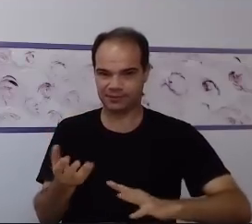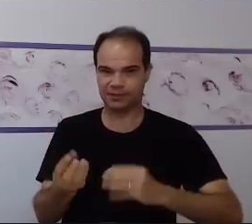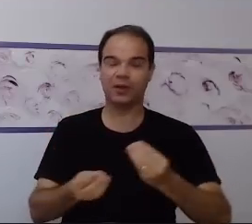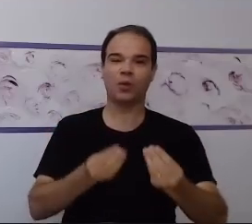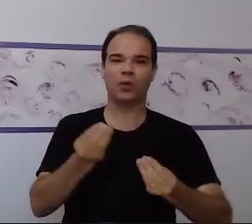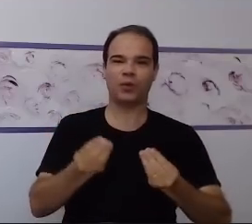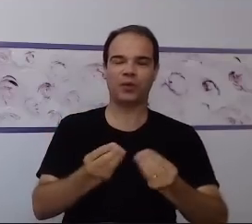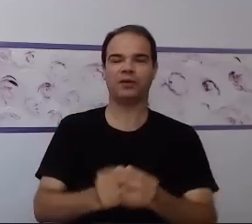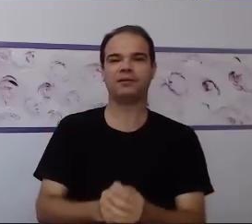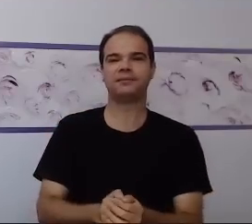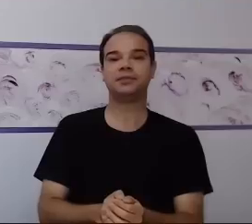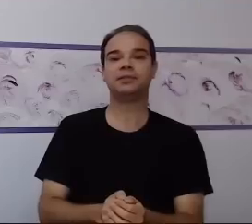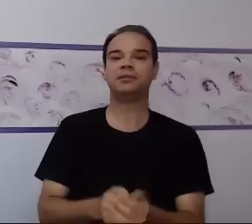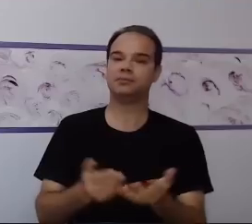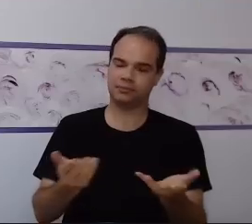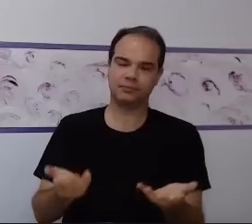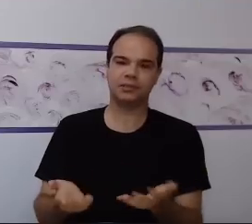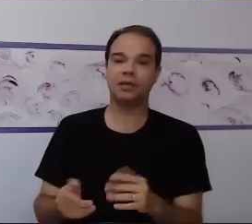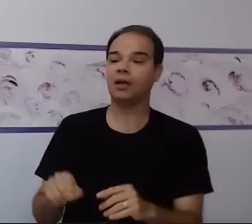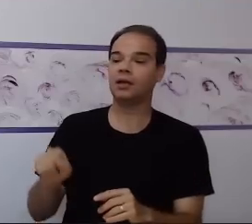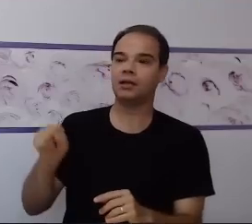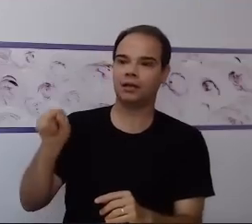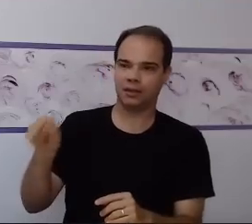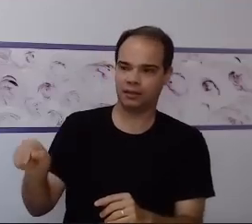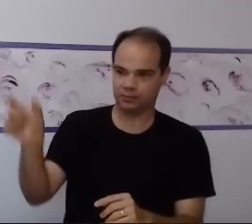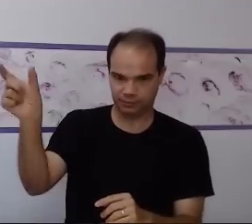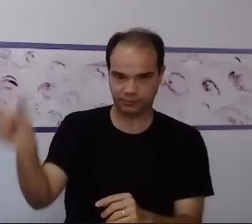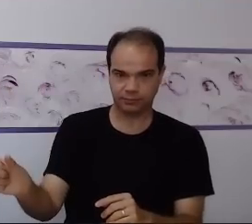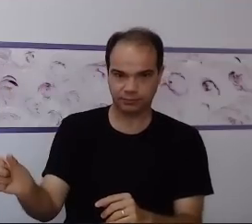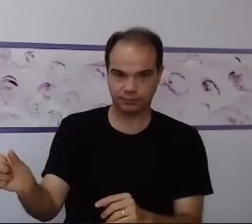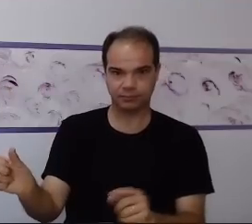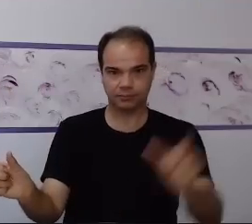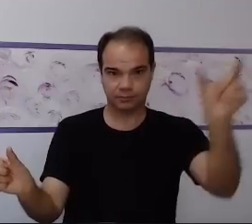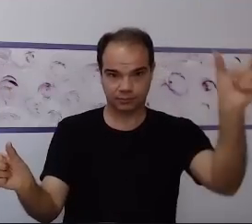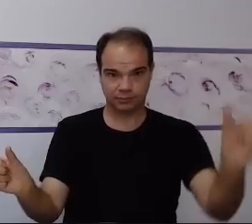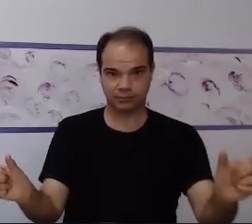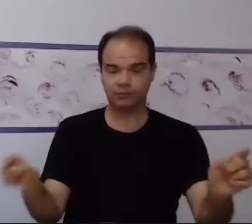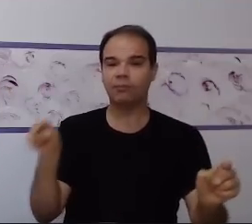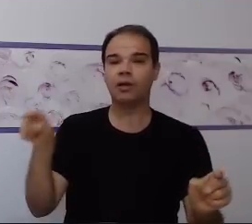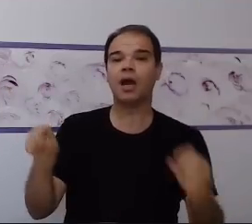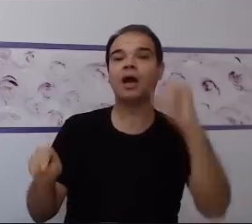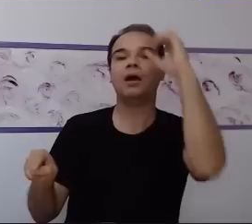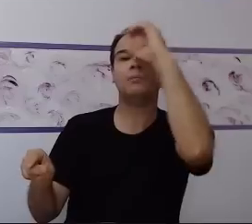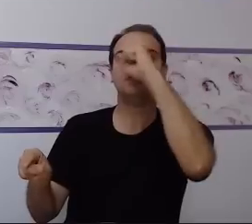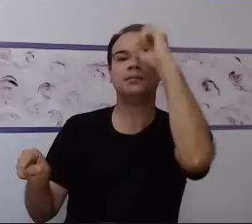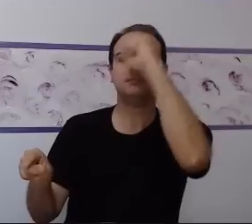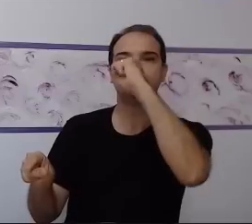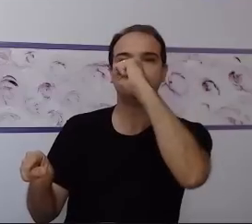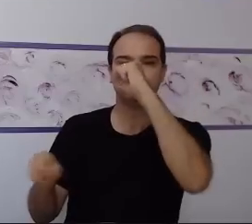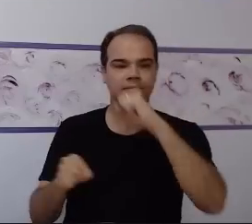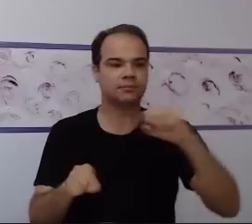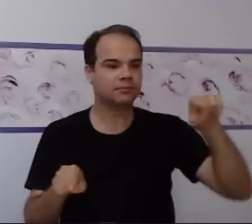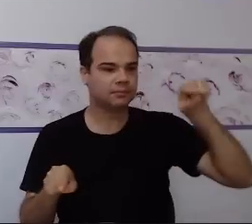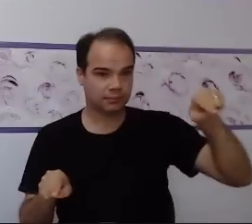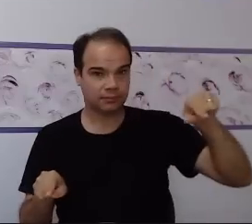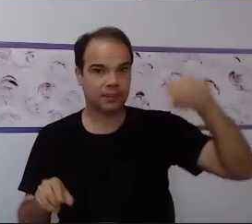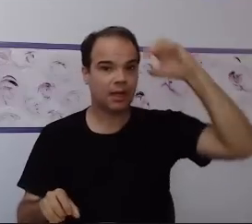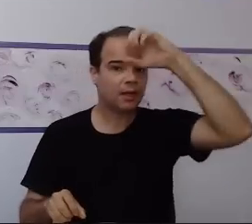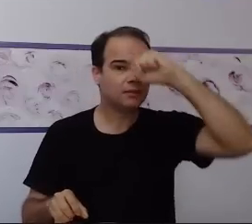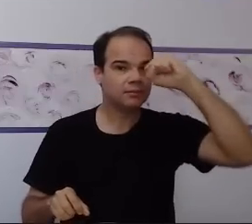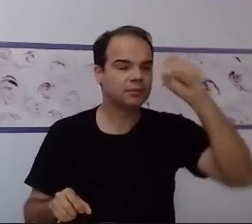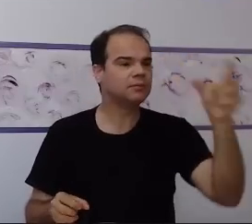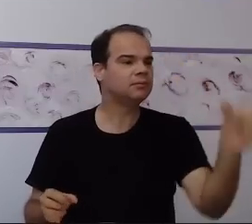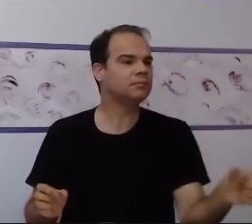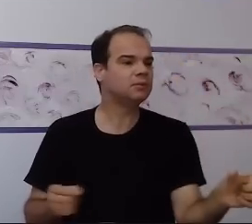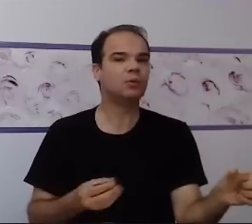você precisa conhecer o indivíduo, você precisa conhecer de que maneira ele aprende. E para que